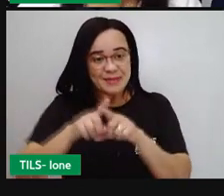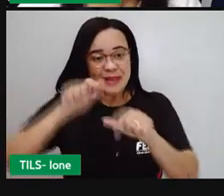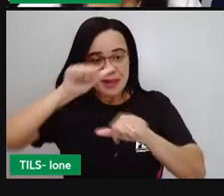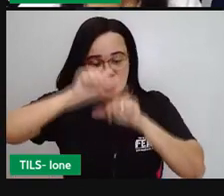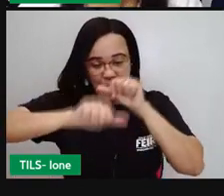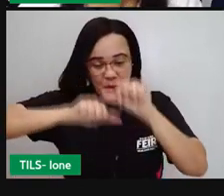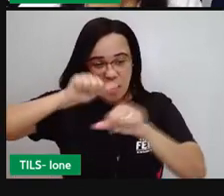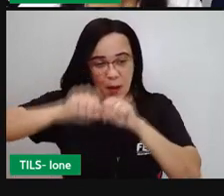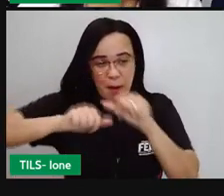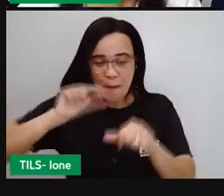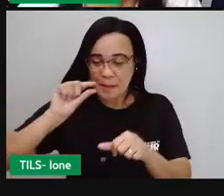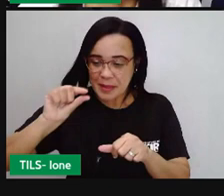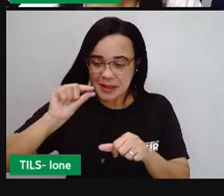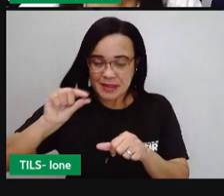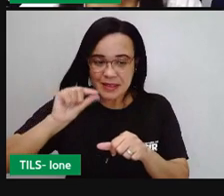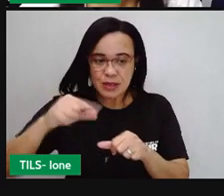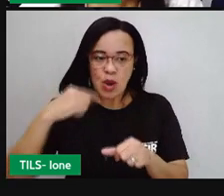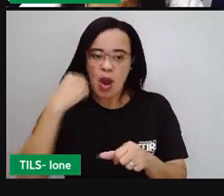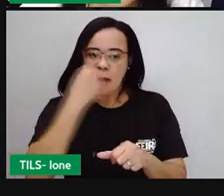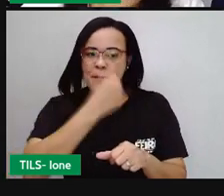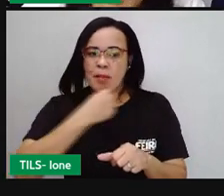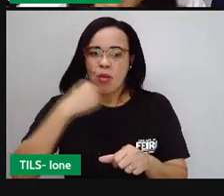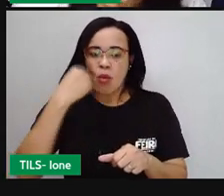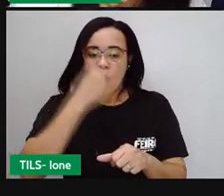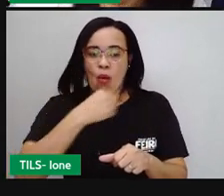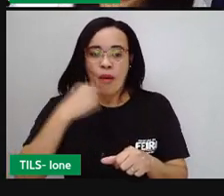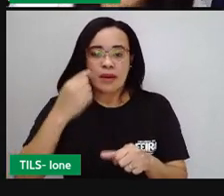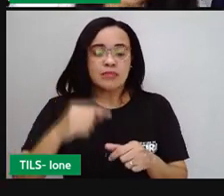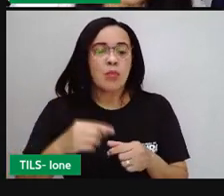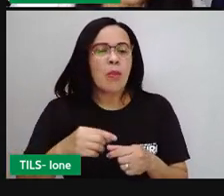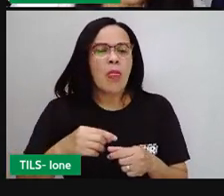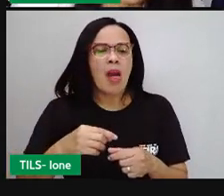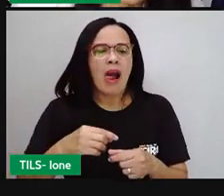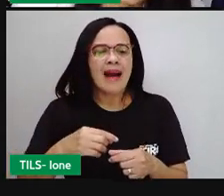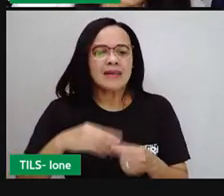a boca também ensina o processo aí onde o alimento fica úmido.